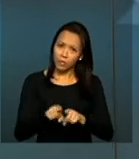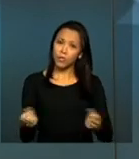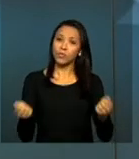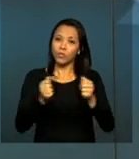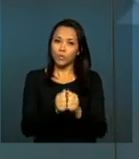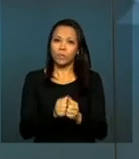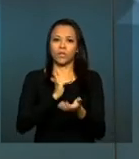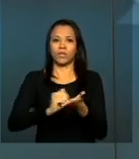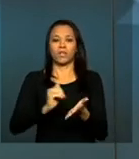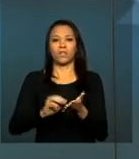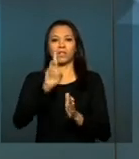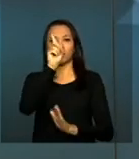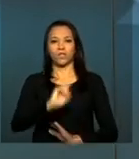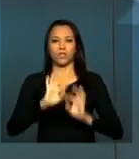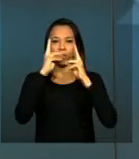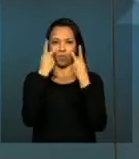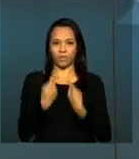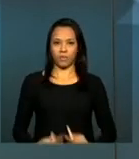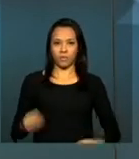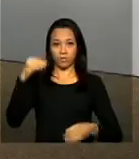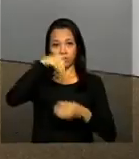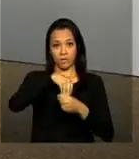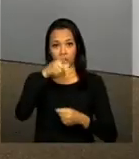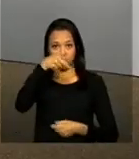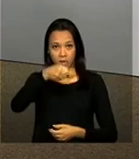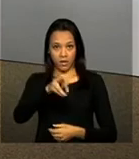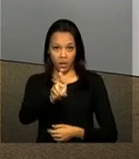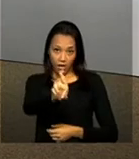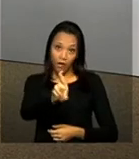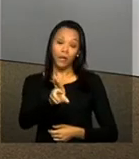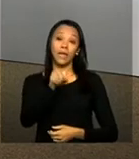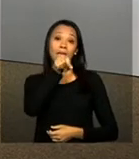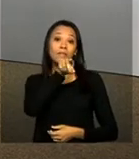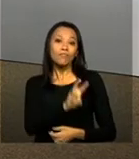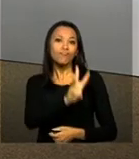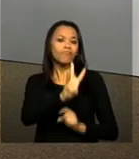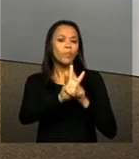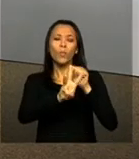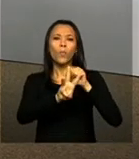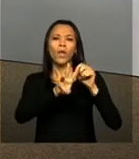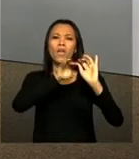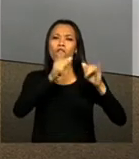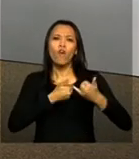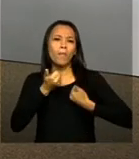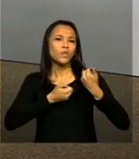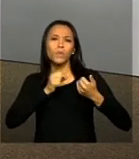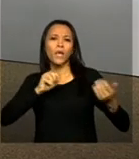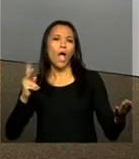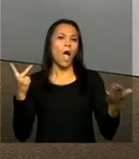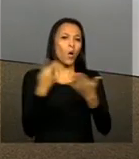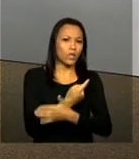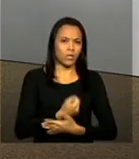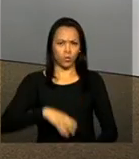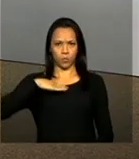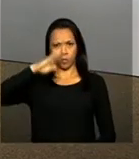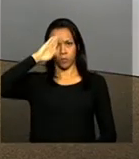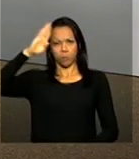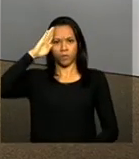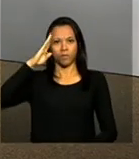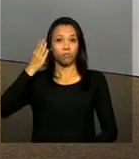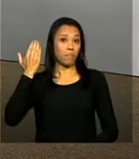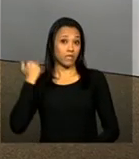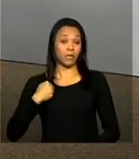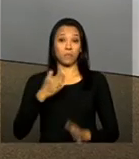Direitos Humanos da Presidência da República. O portal contém informações sobre a ditadura civil-militar no período